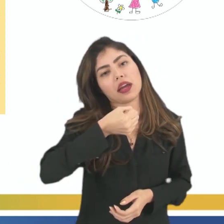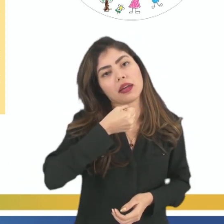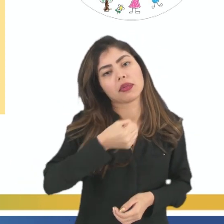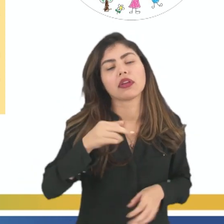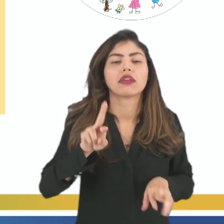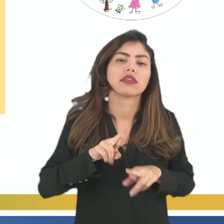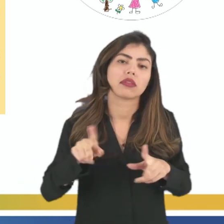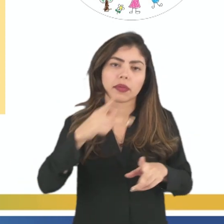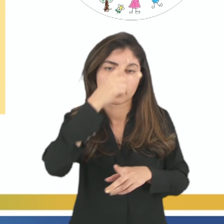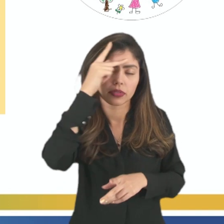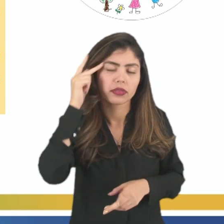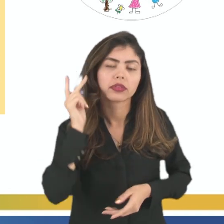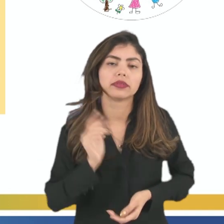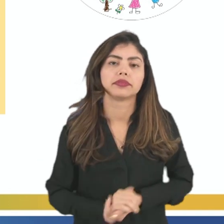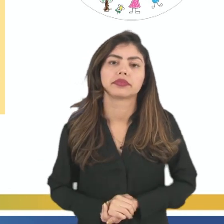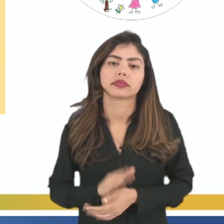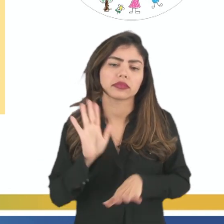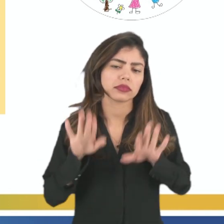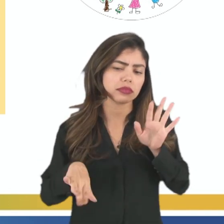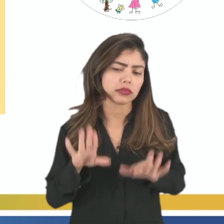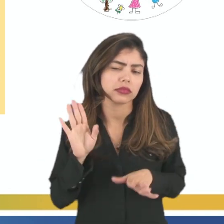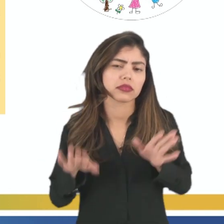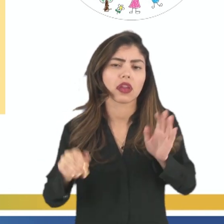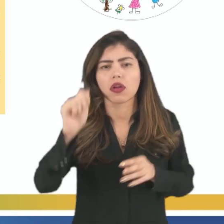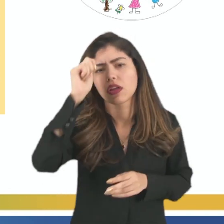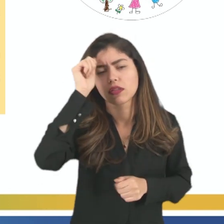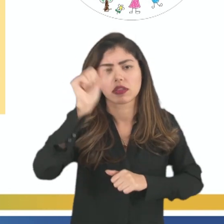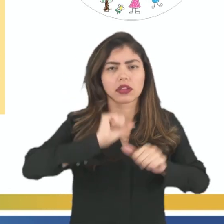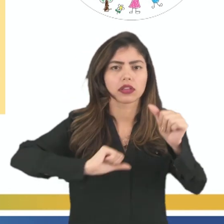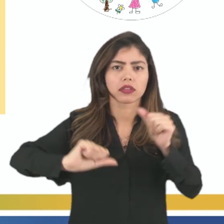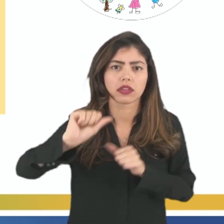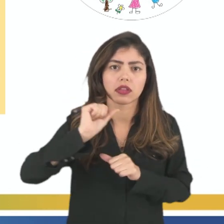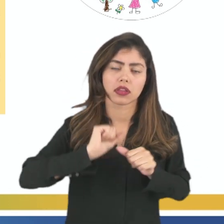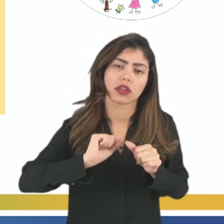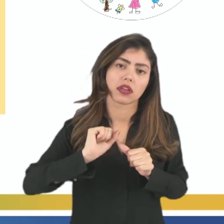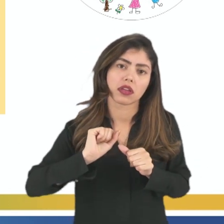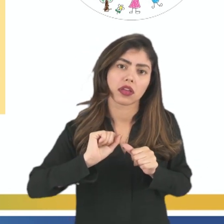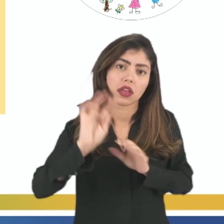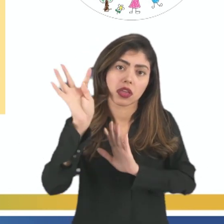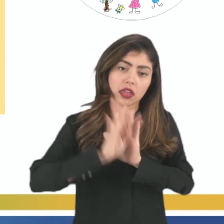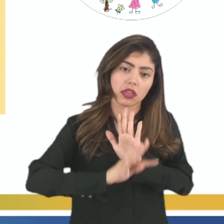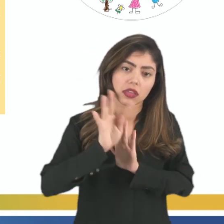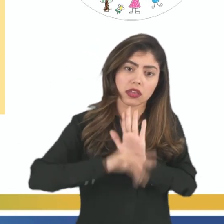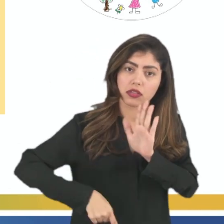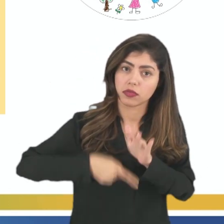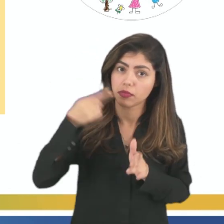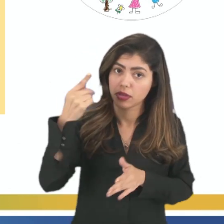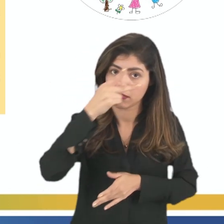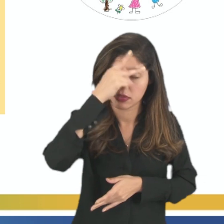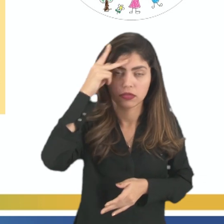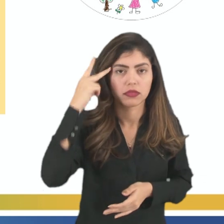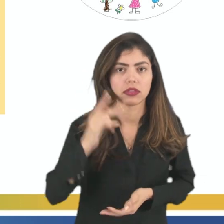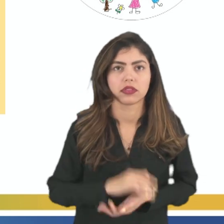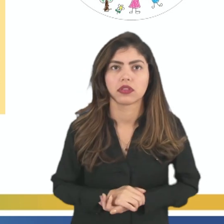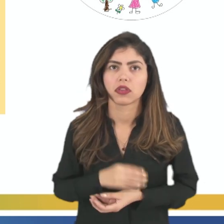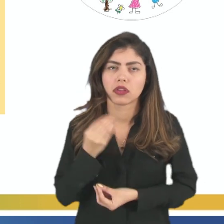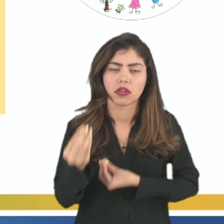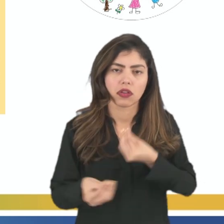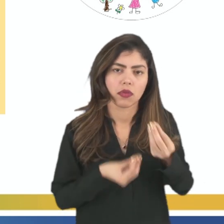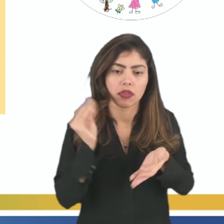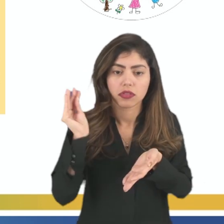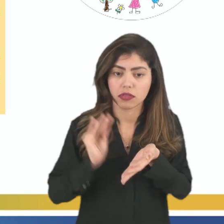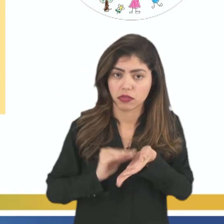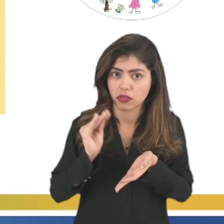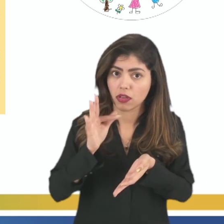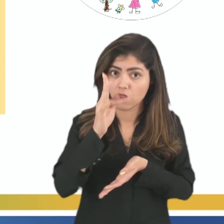alguém. Nesse caso, geralmente, o autor transforma o relato no texto em primeira pessoa. Como se os